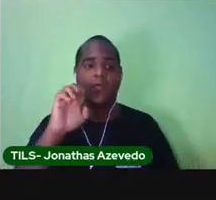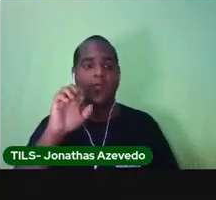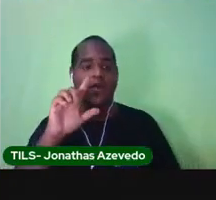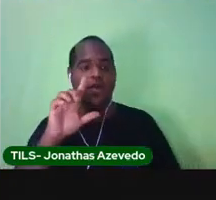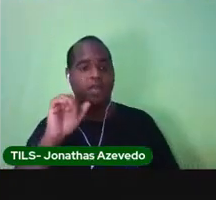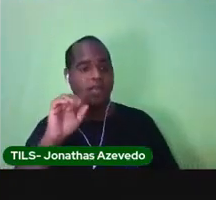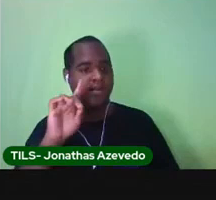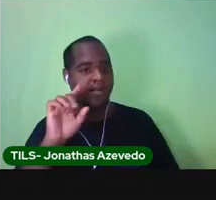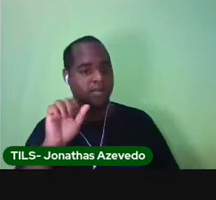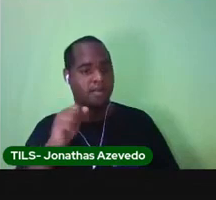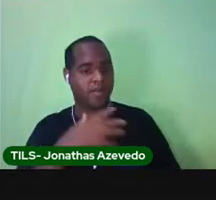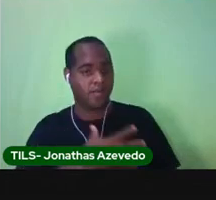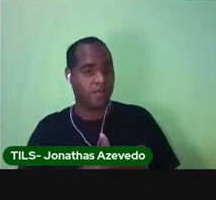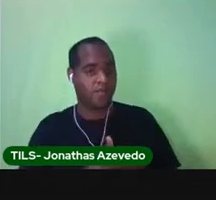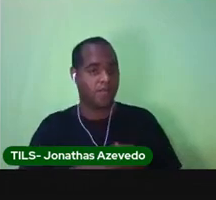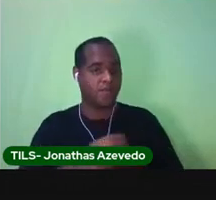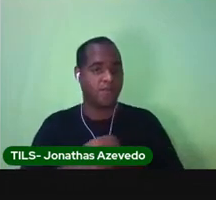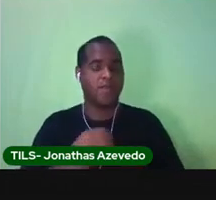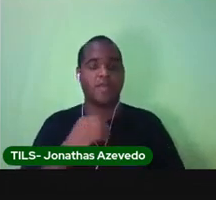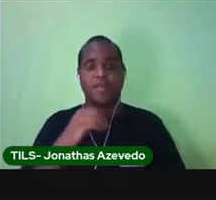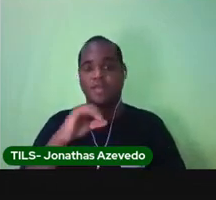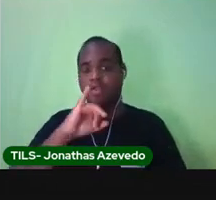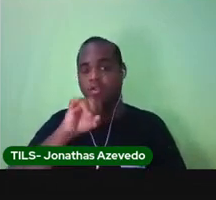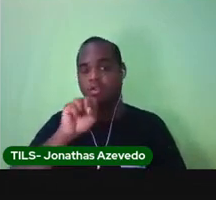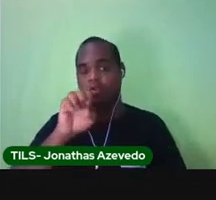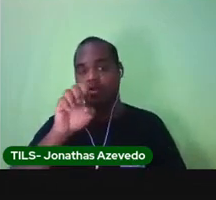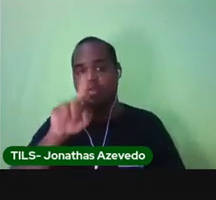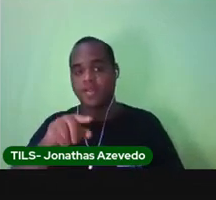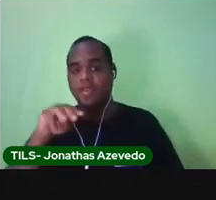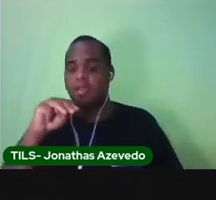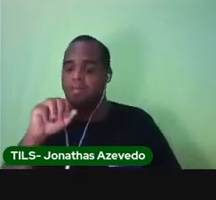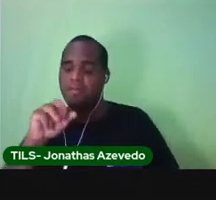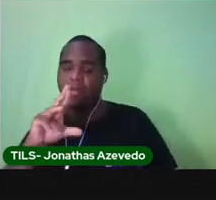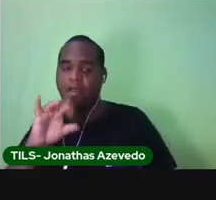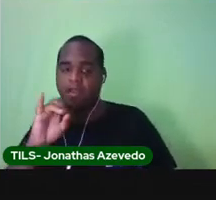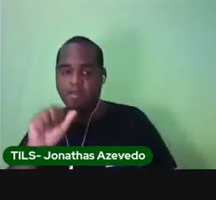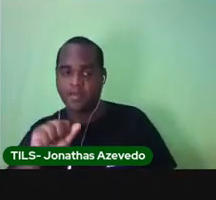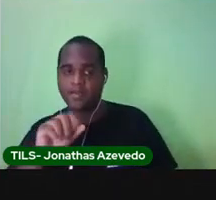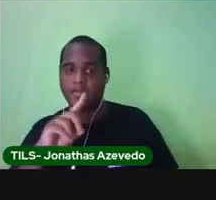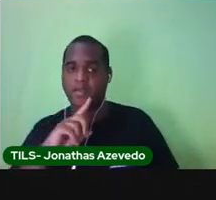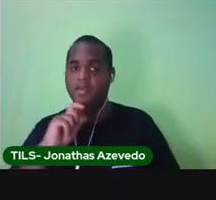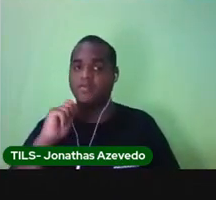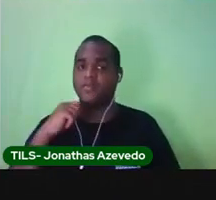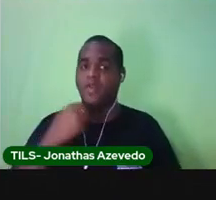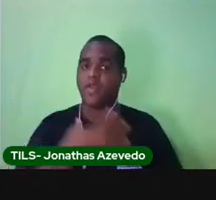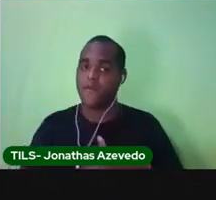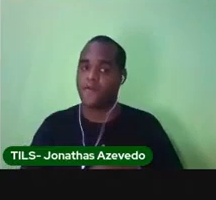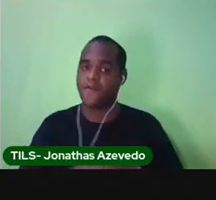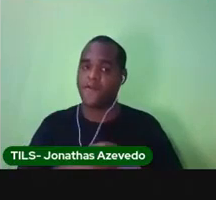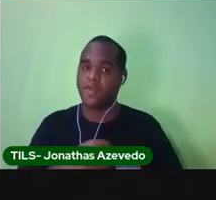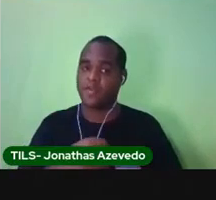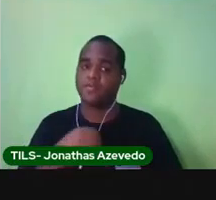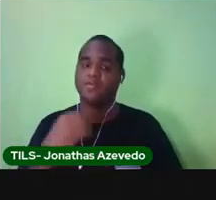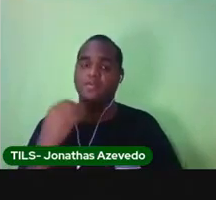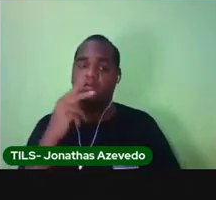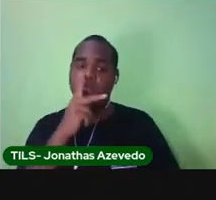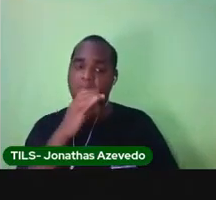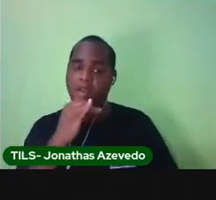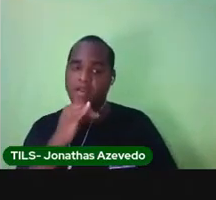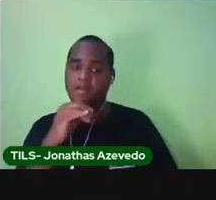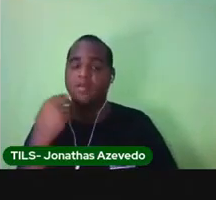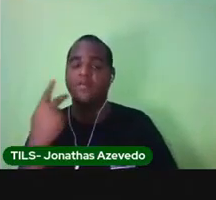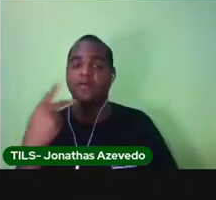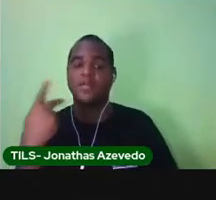sou filha de seu José e de Dona Maria. Eu sou a filha dos meus pais. E